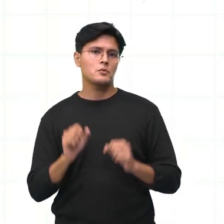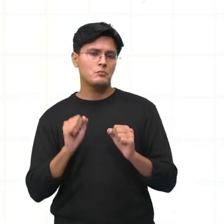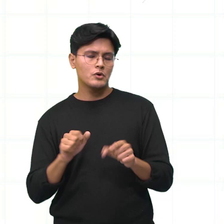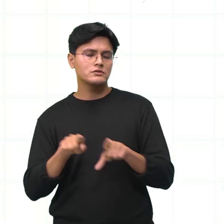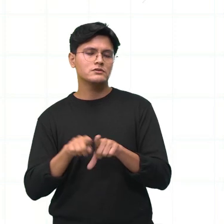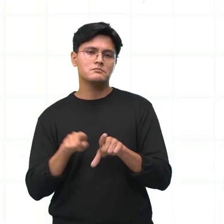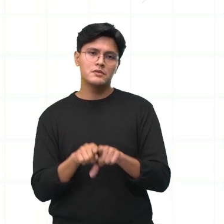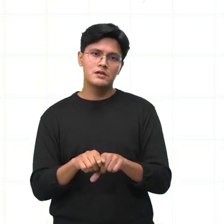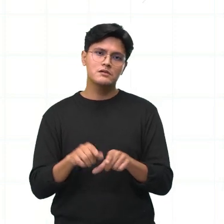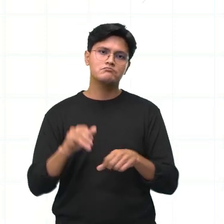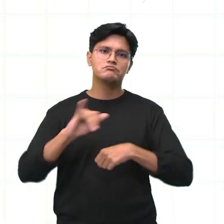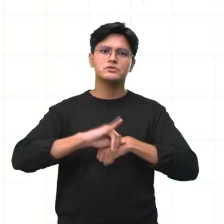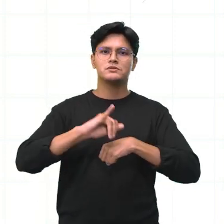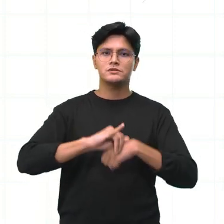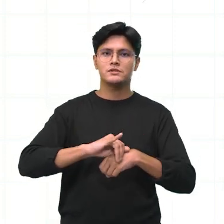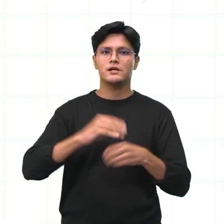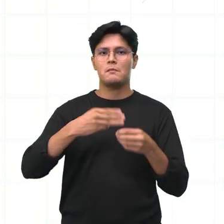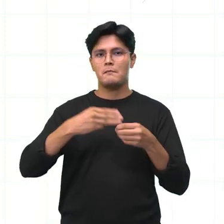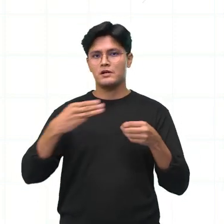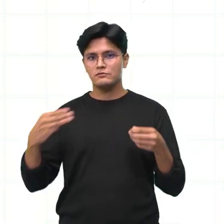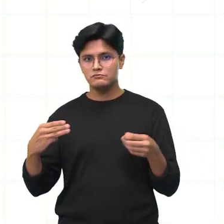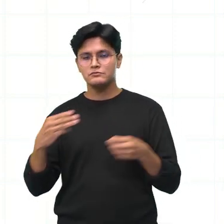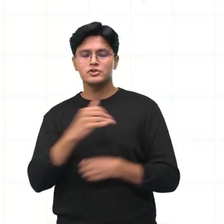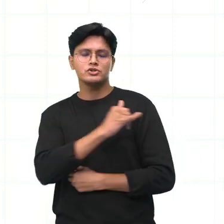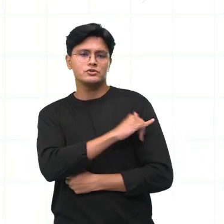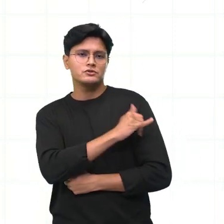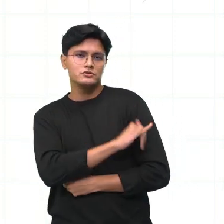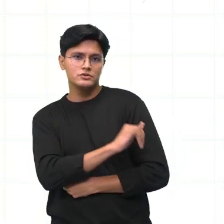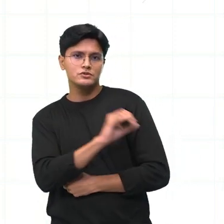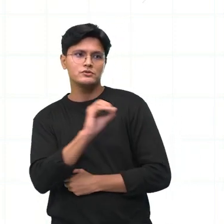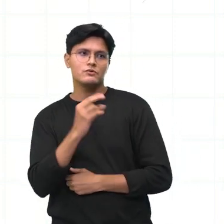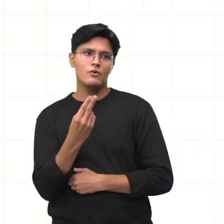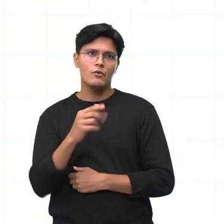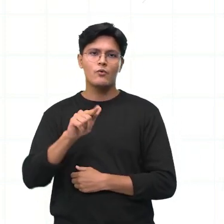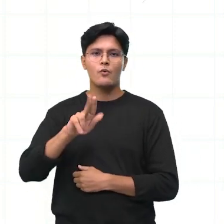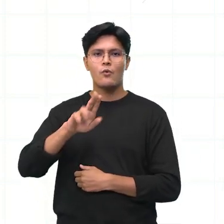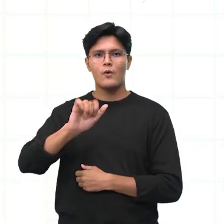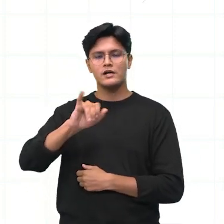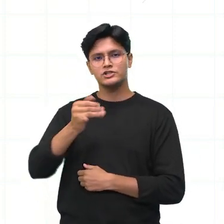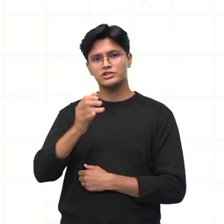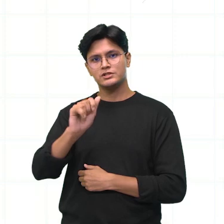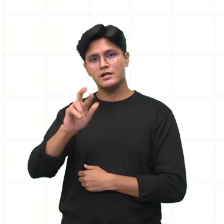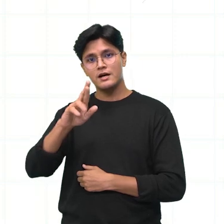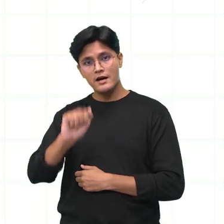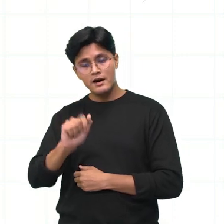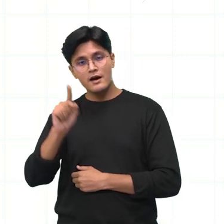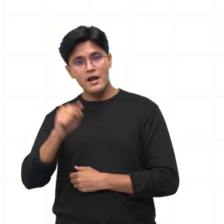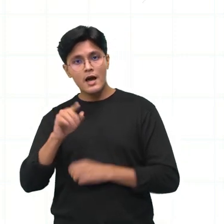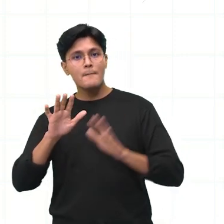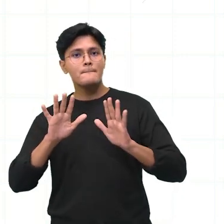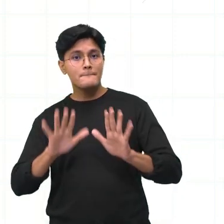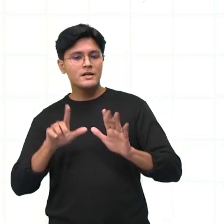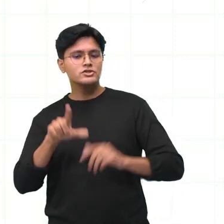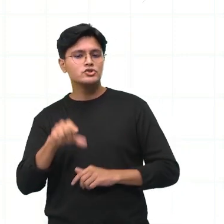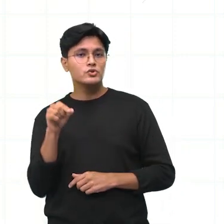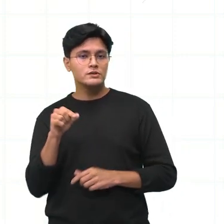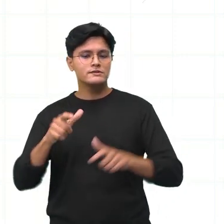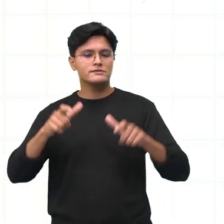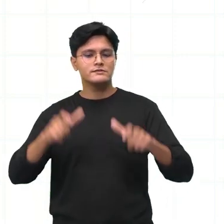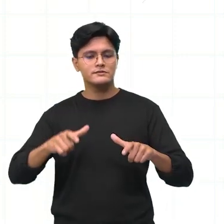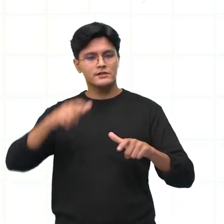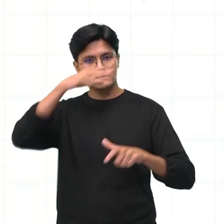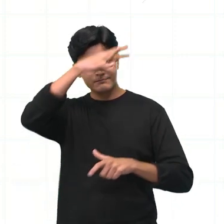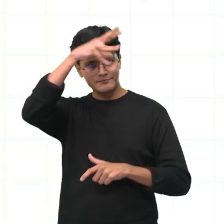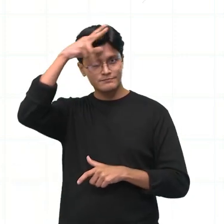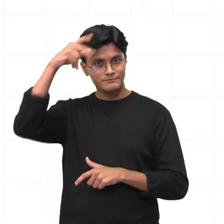de Manacapuru, da cidade do Rio de Janeiro, da cidade de Guajará, mas eu estou falando da cidade de Manaus,